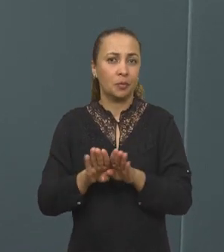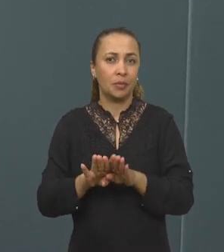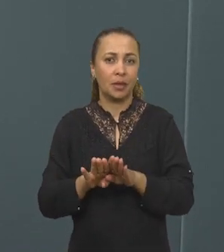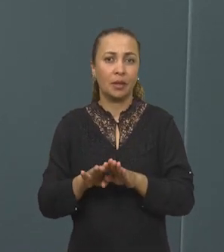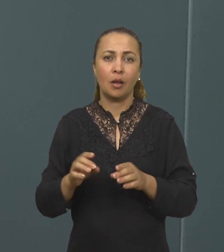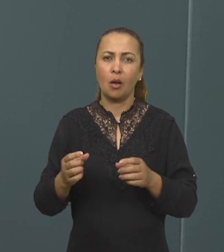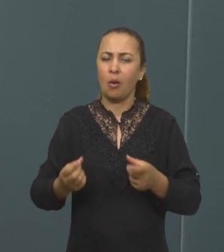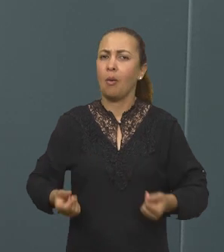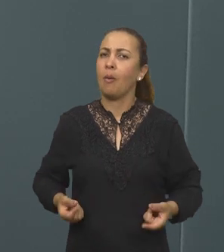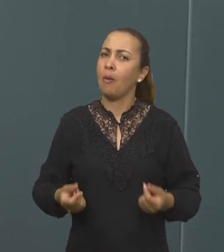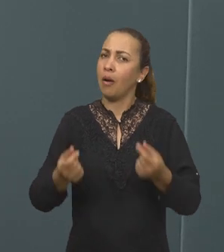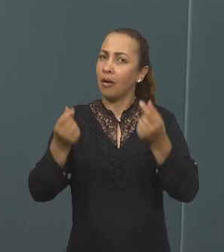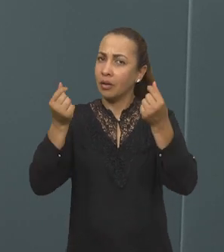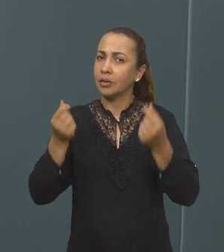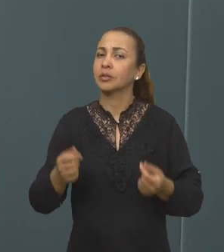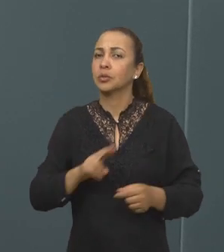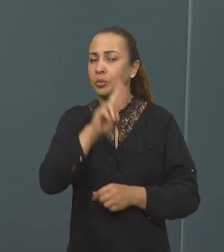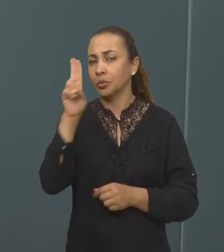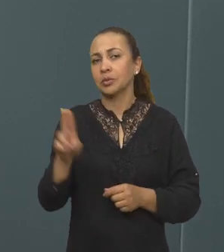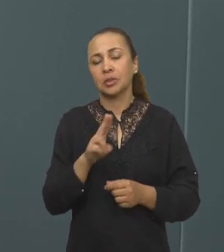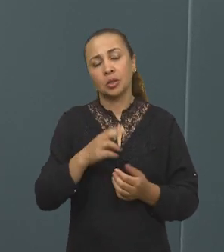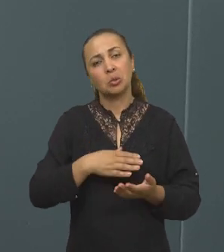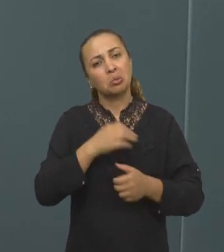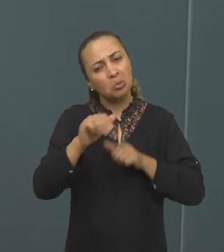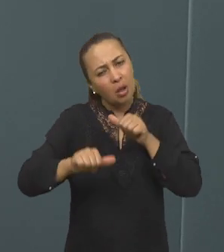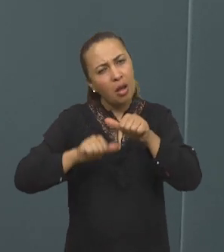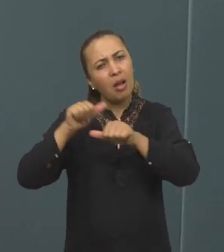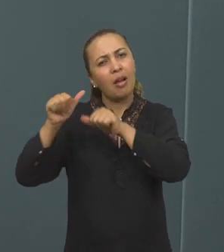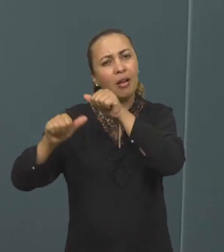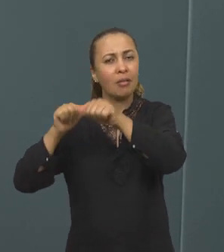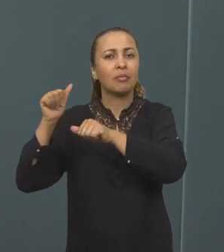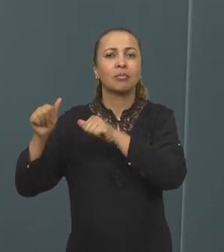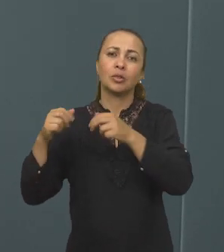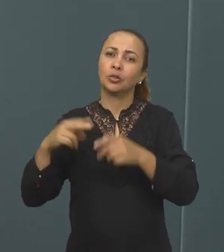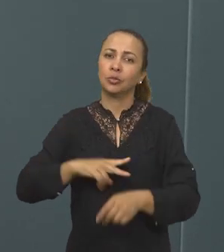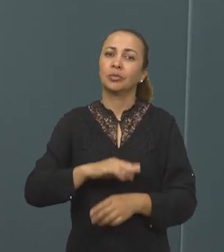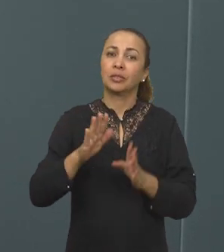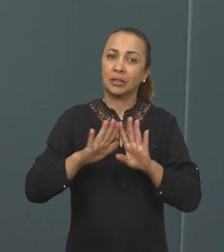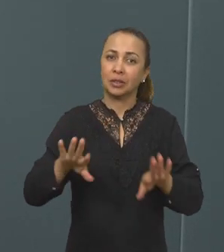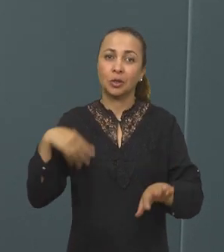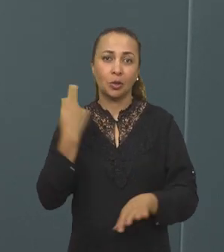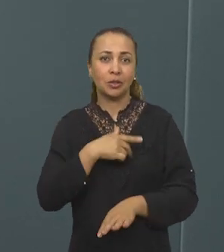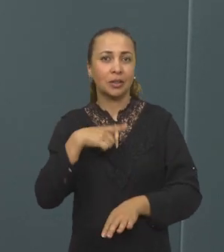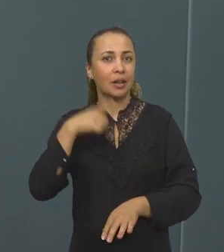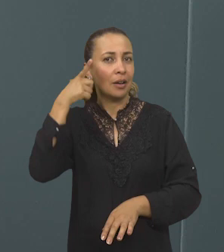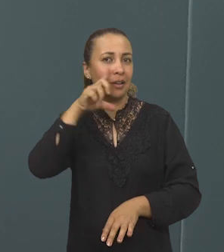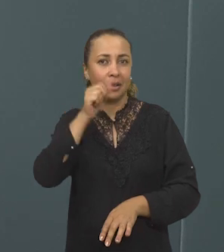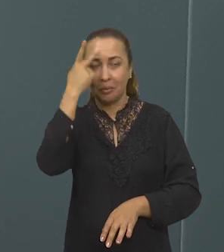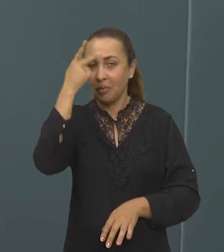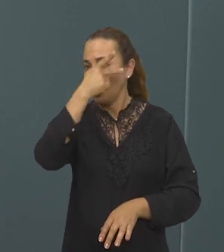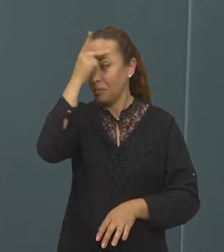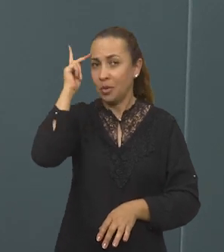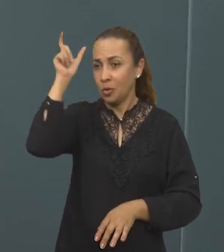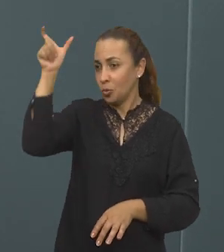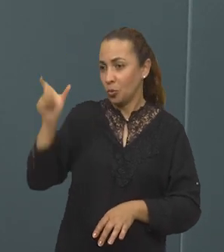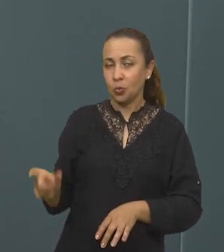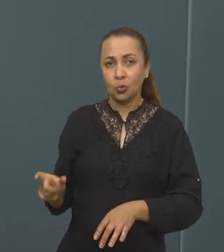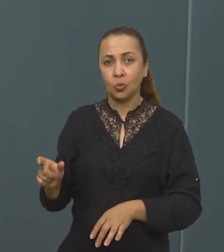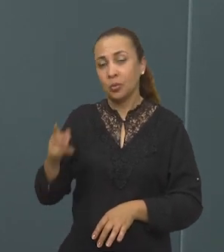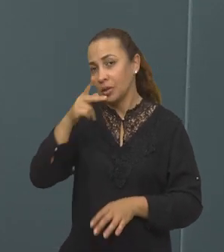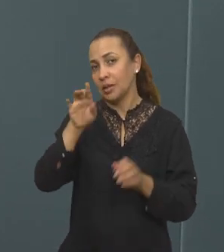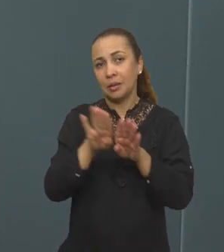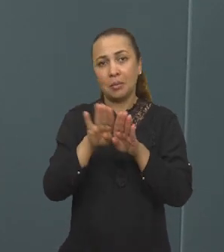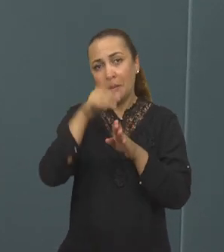os recursos utilizados durante todo um procedimento cirúrgico. Então, com isso, nós temos ganhos tanto para o paciente